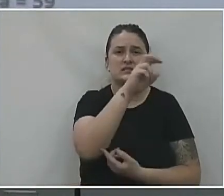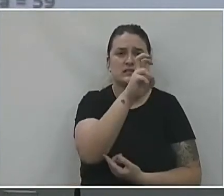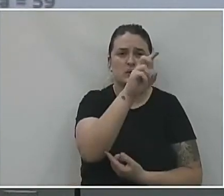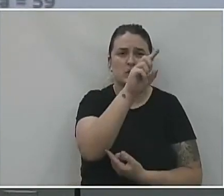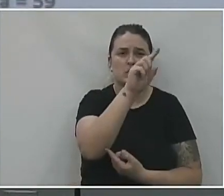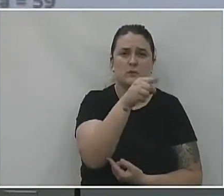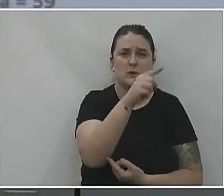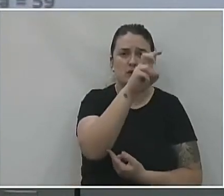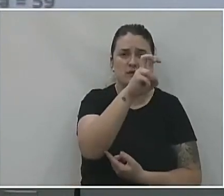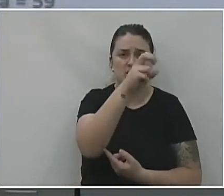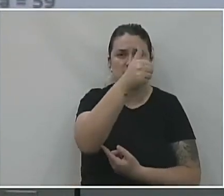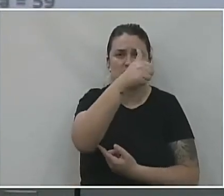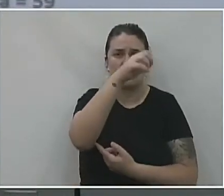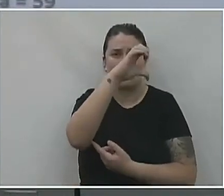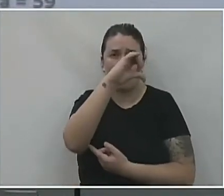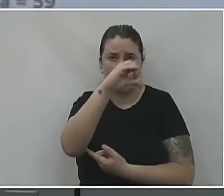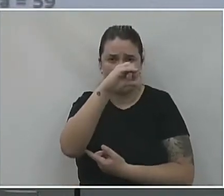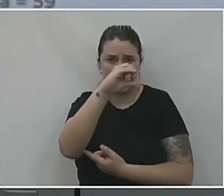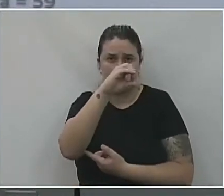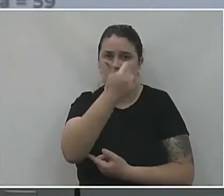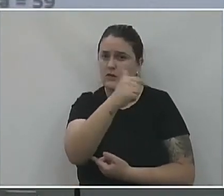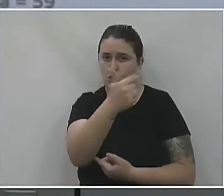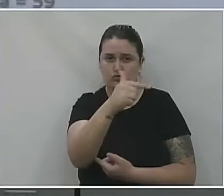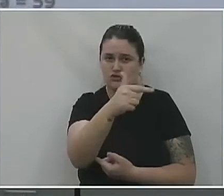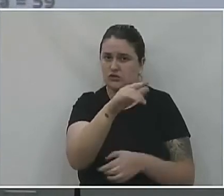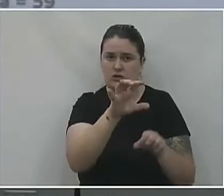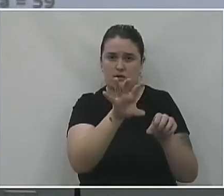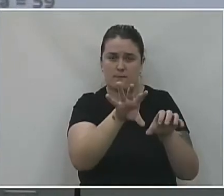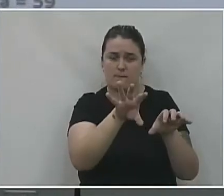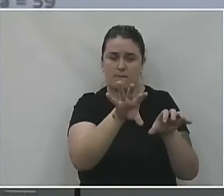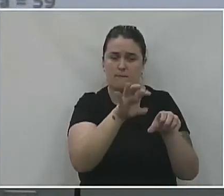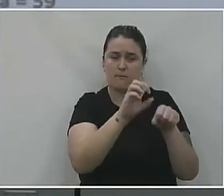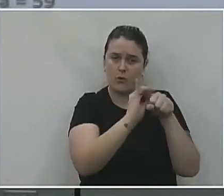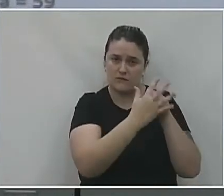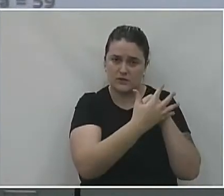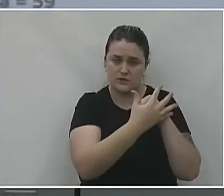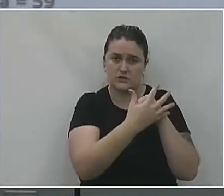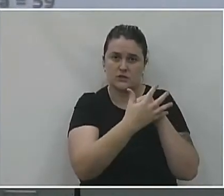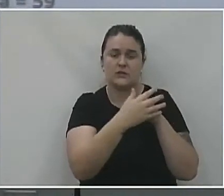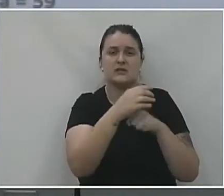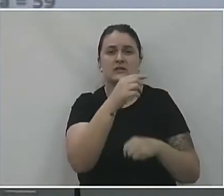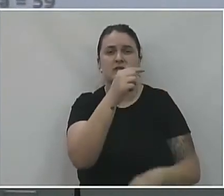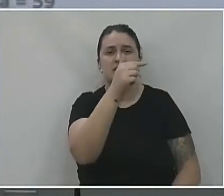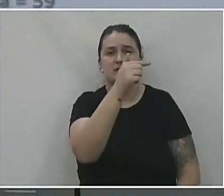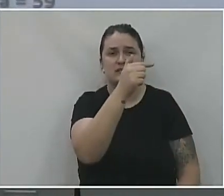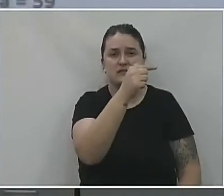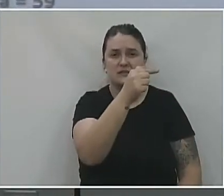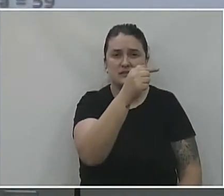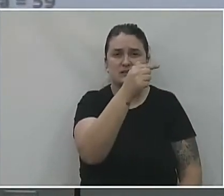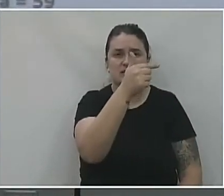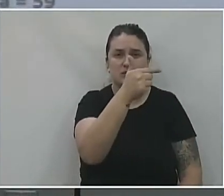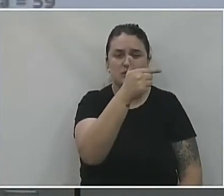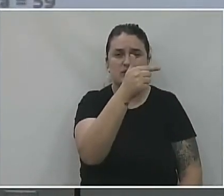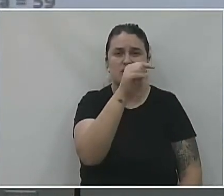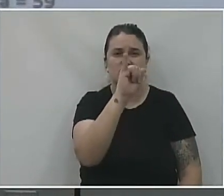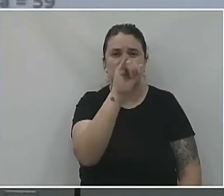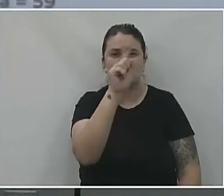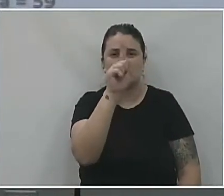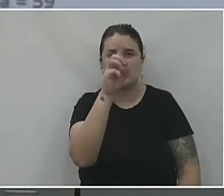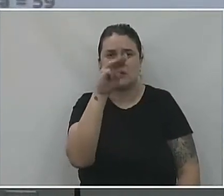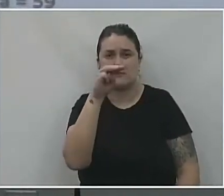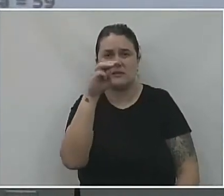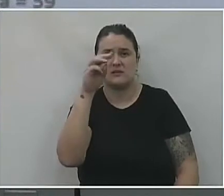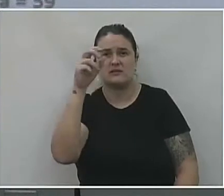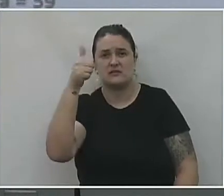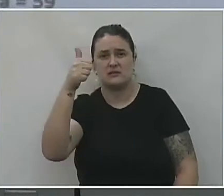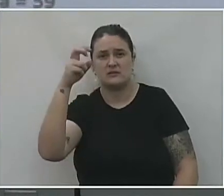.519 e reagentes 330, sendo 172 IgM e 158